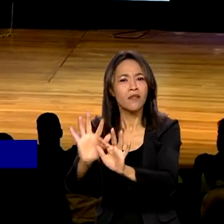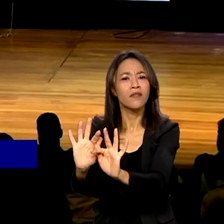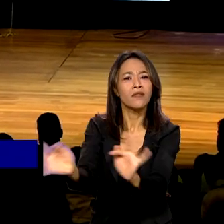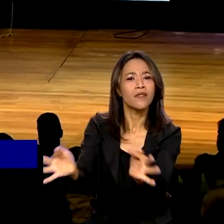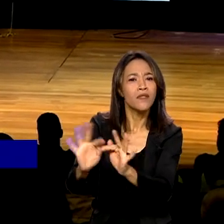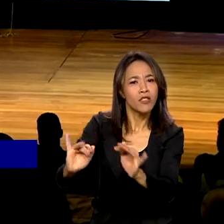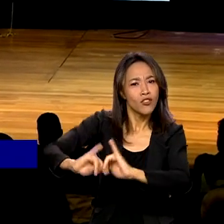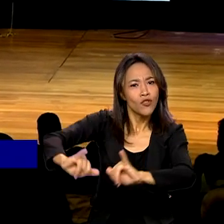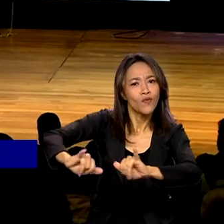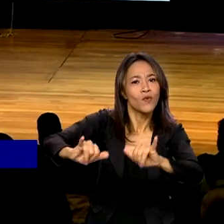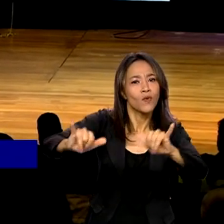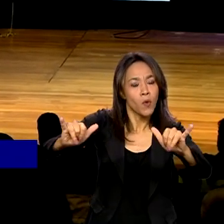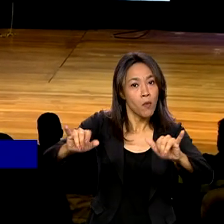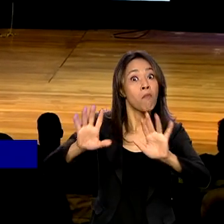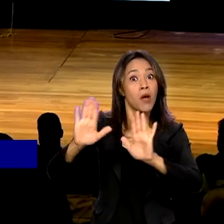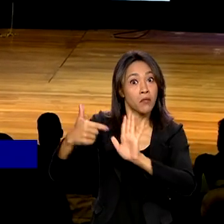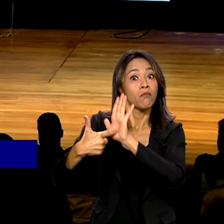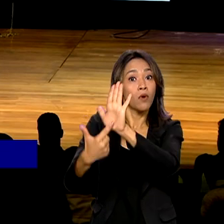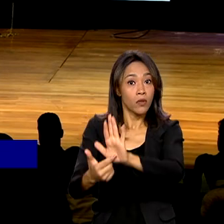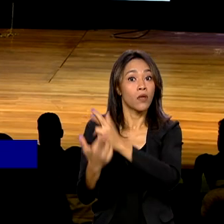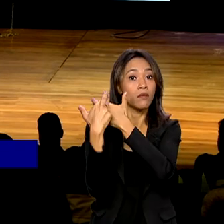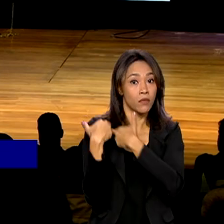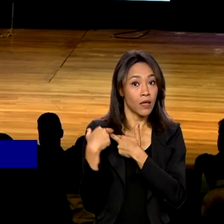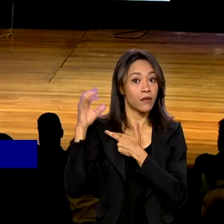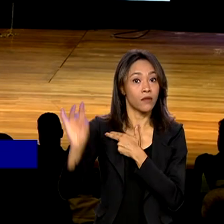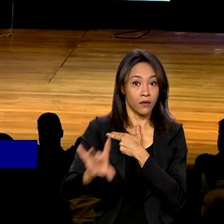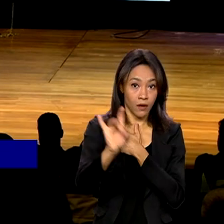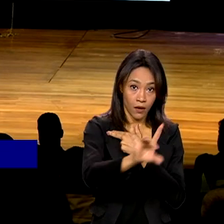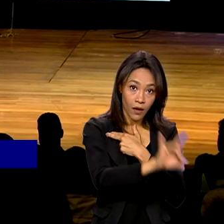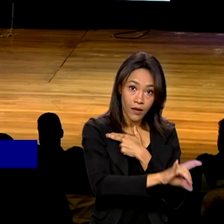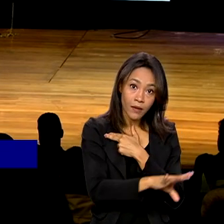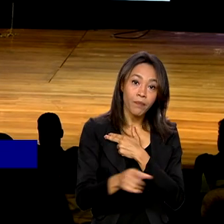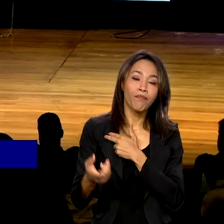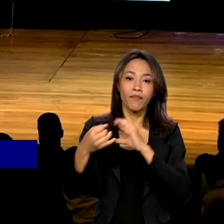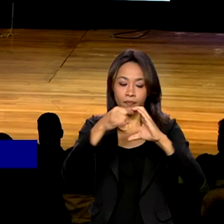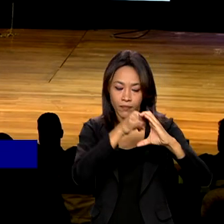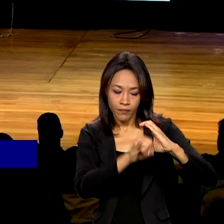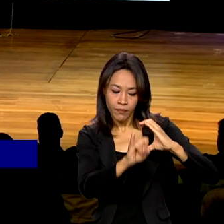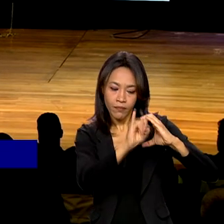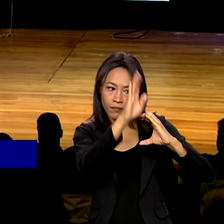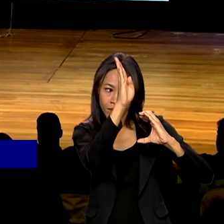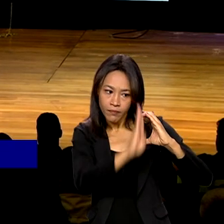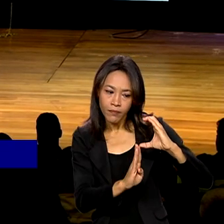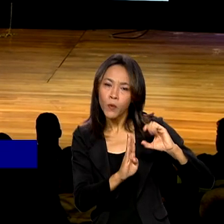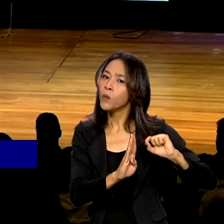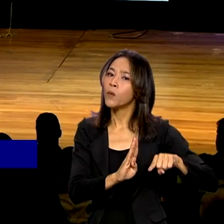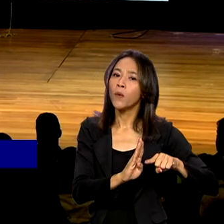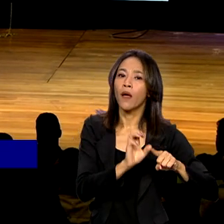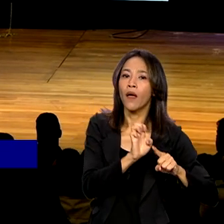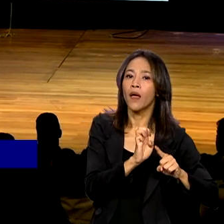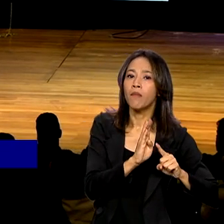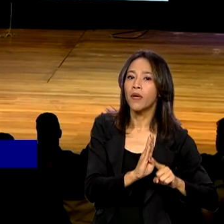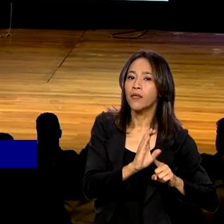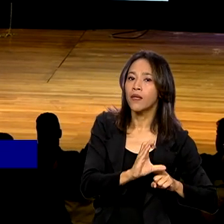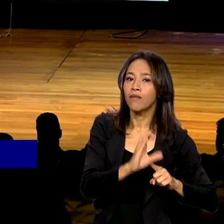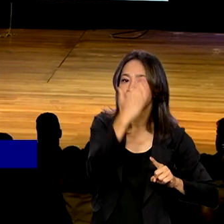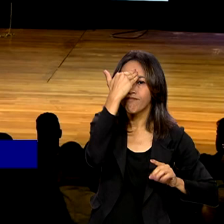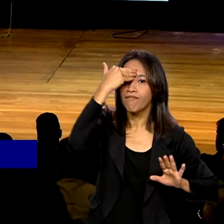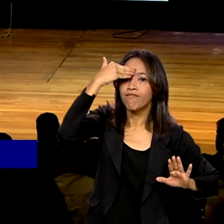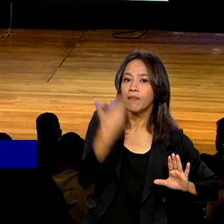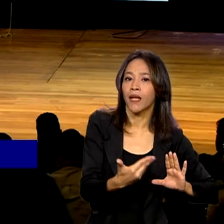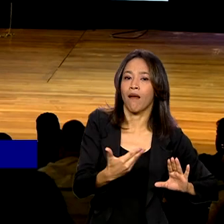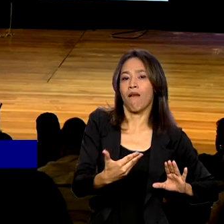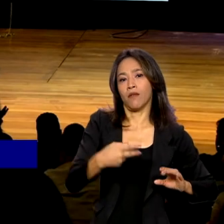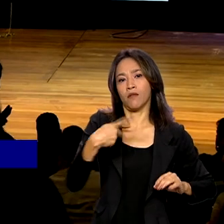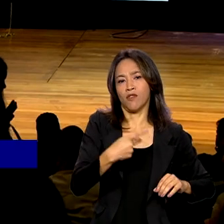mas que mostram a responsabilidade de cada um. A EBC, Empresa Brasil de Comunicação, recebe nossa gratidão pelo